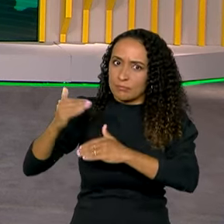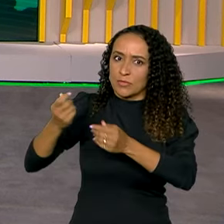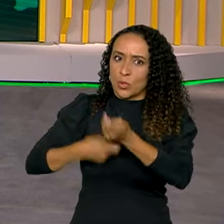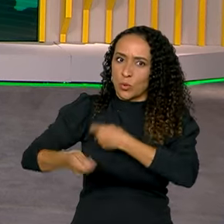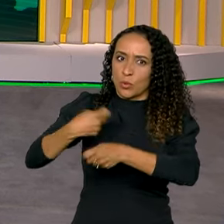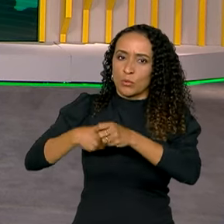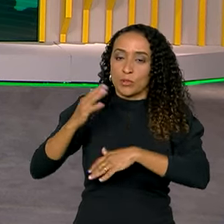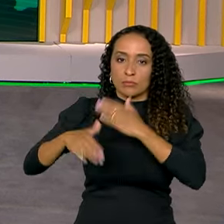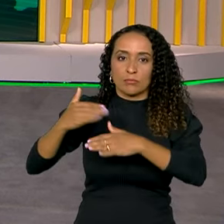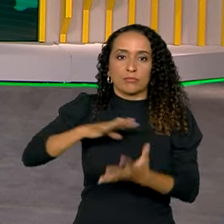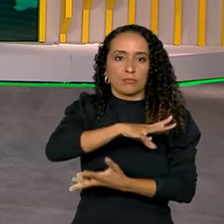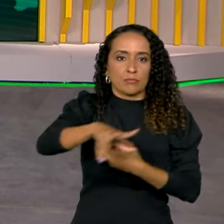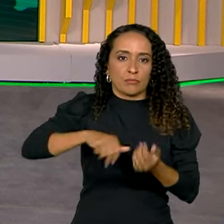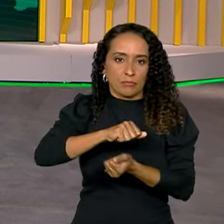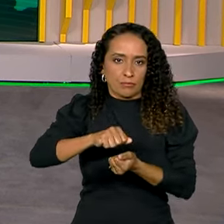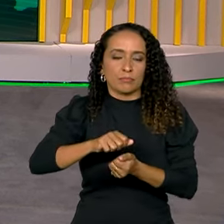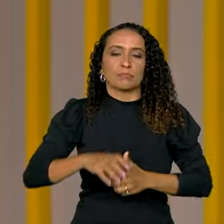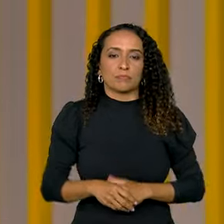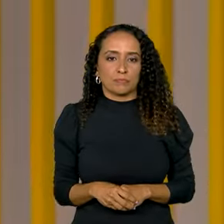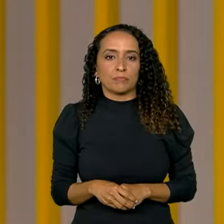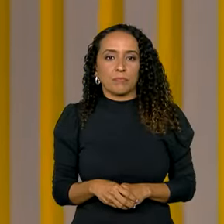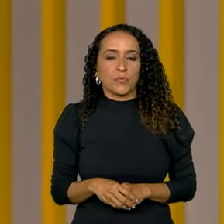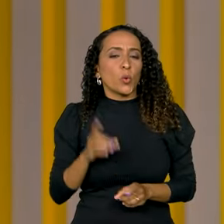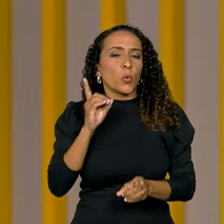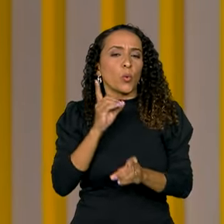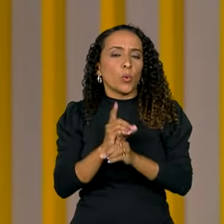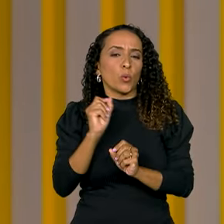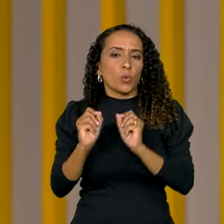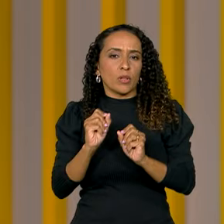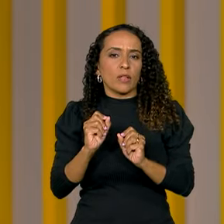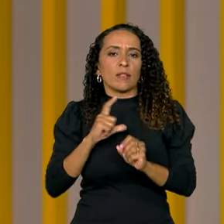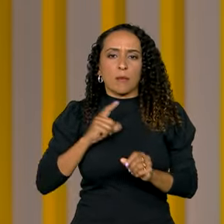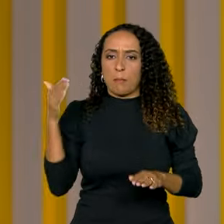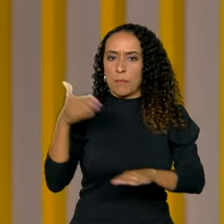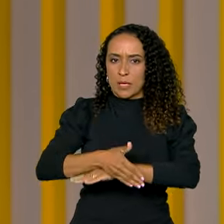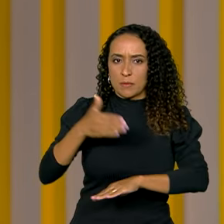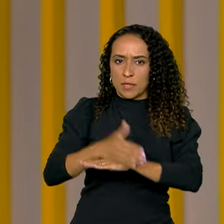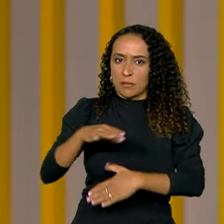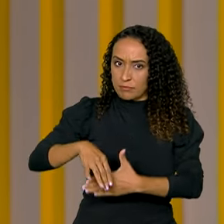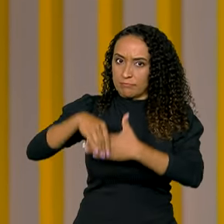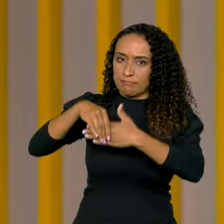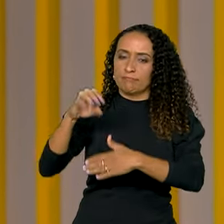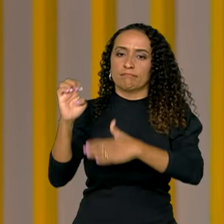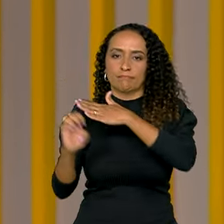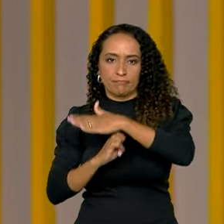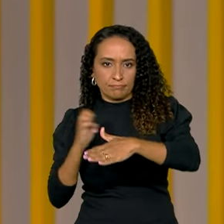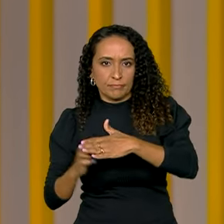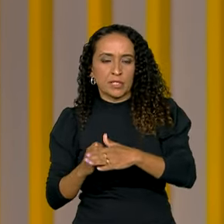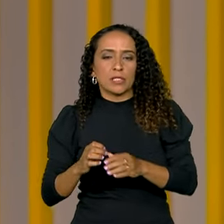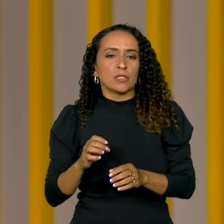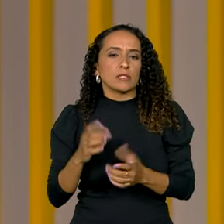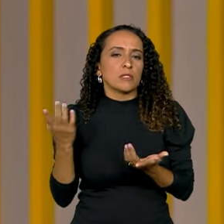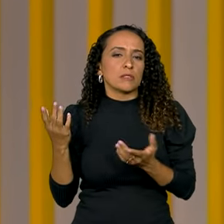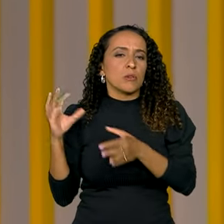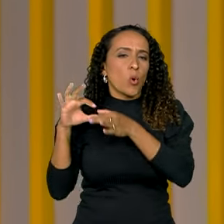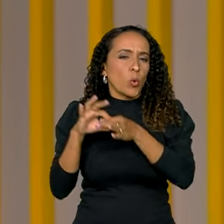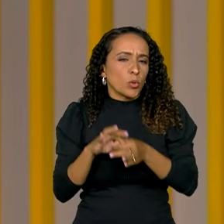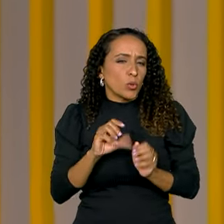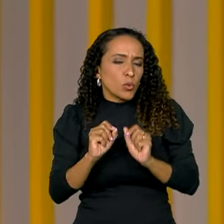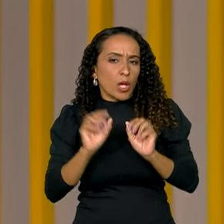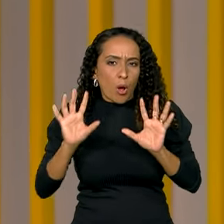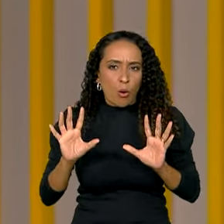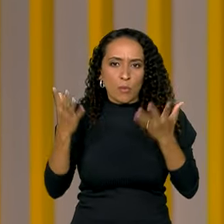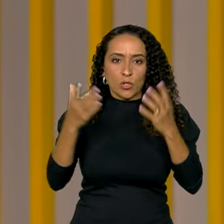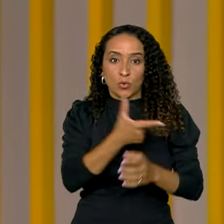com desenvolvimento sustentável. O encontro, que contou com a participação de líderes empresariais, ocorreu no contexto da